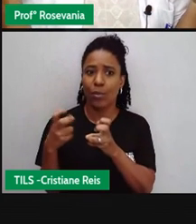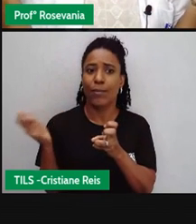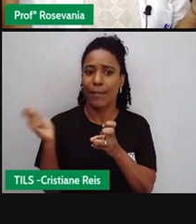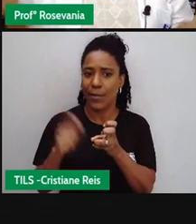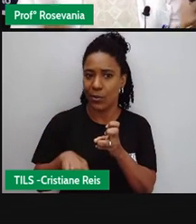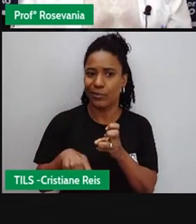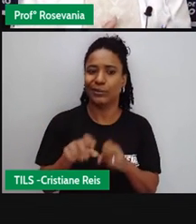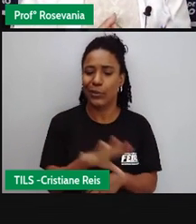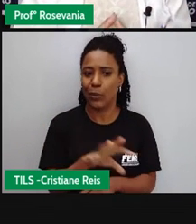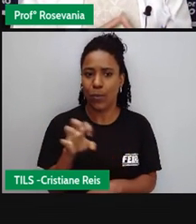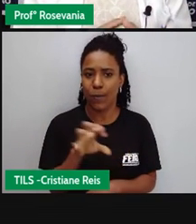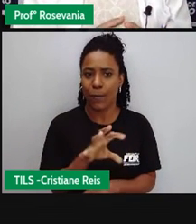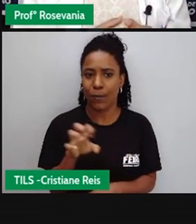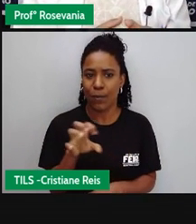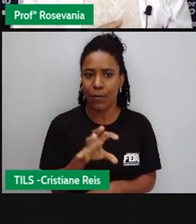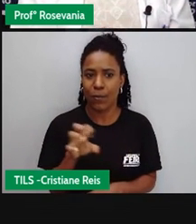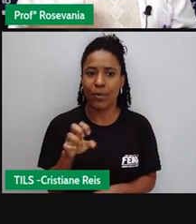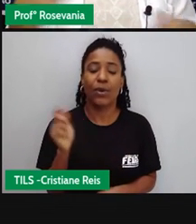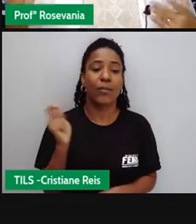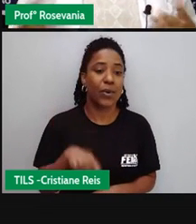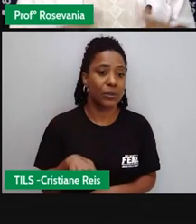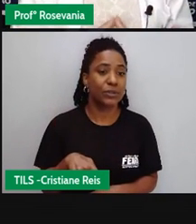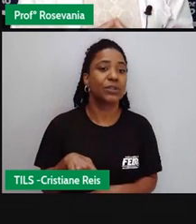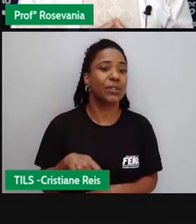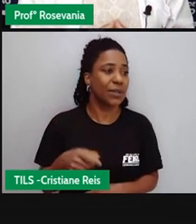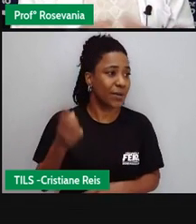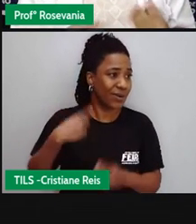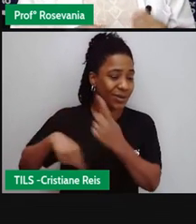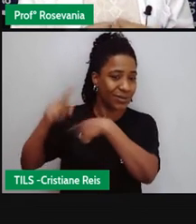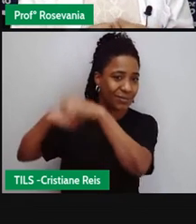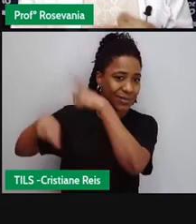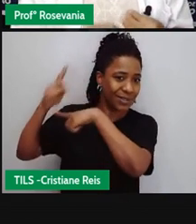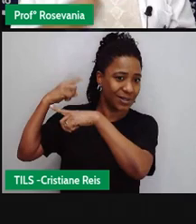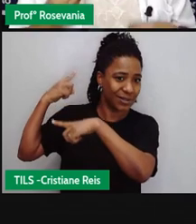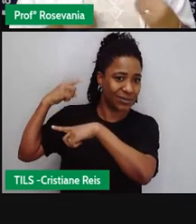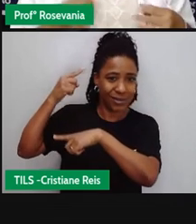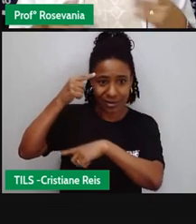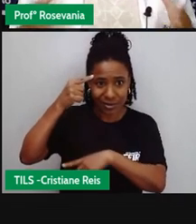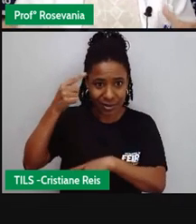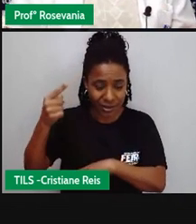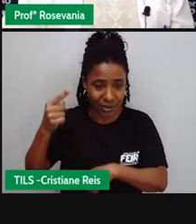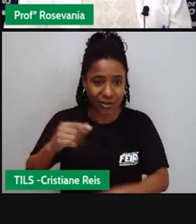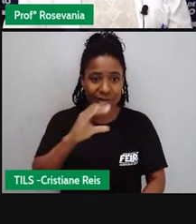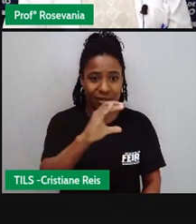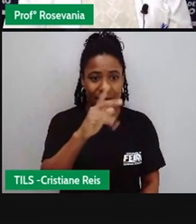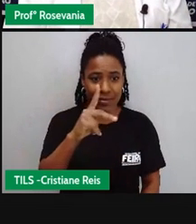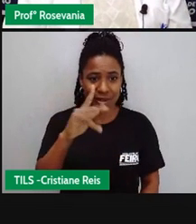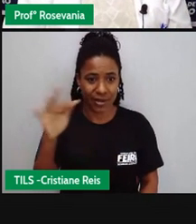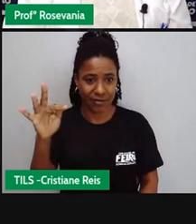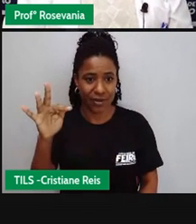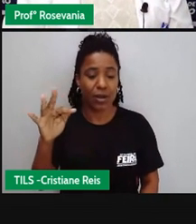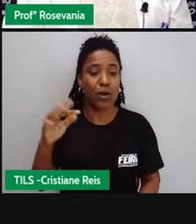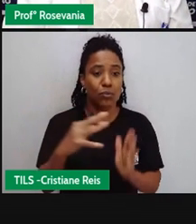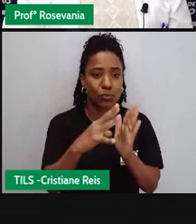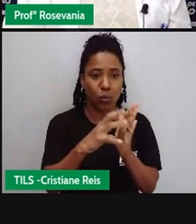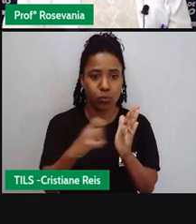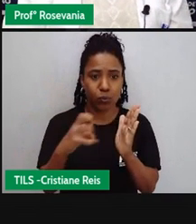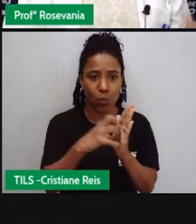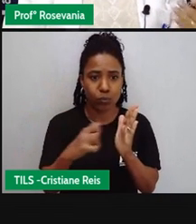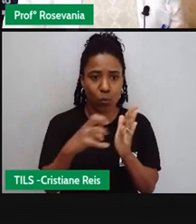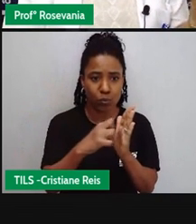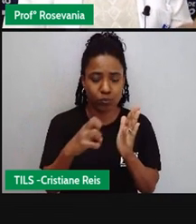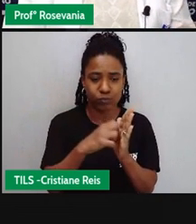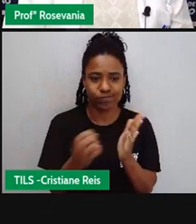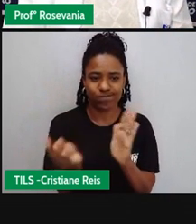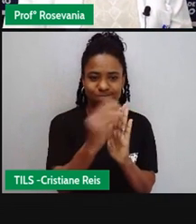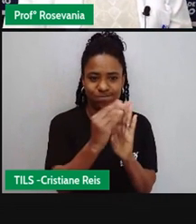não sei quantos milhões de CPFs que foram retirados. Então tem uma série de cuidados que você deve tomar e esse número do